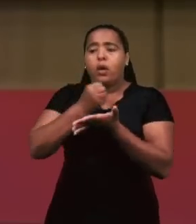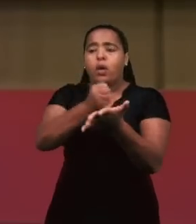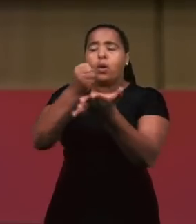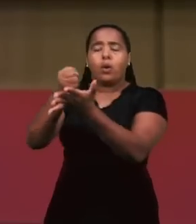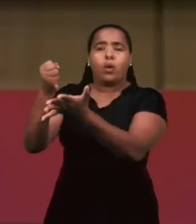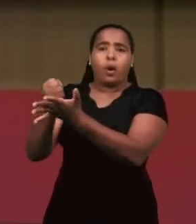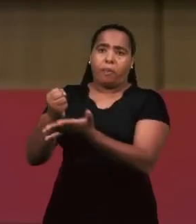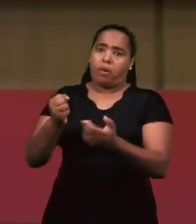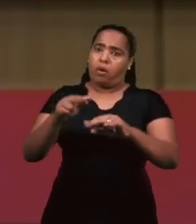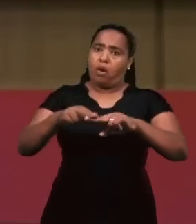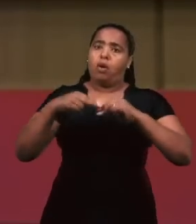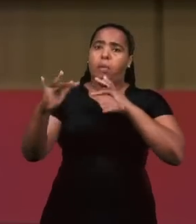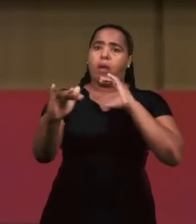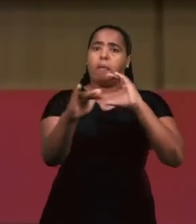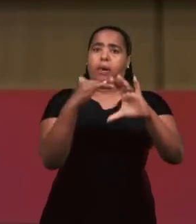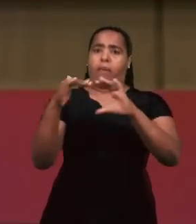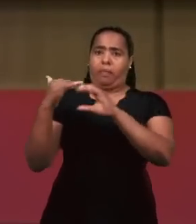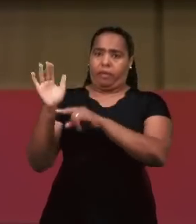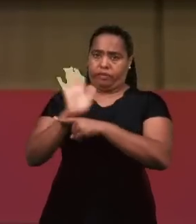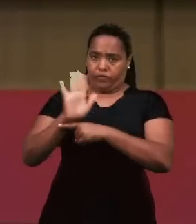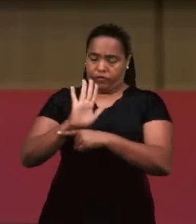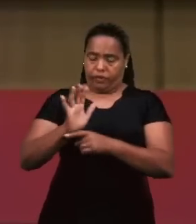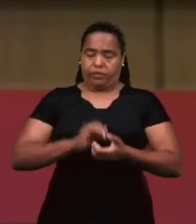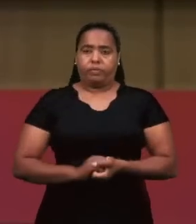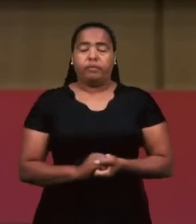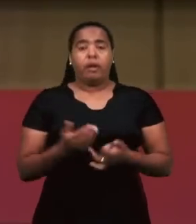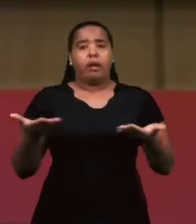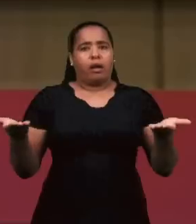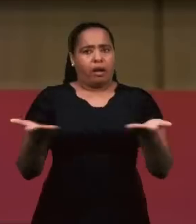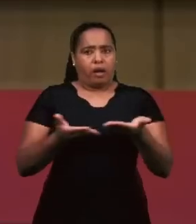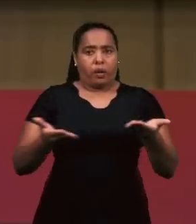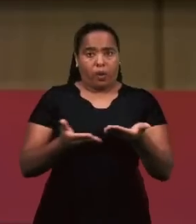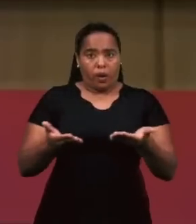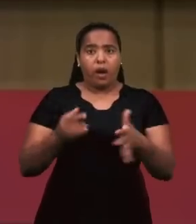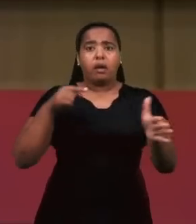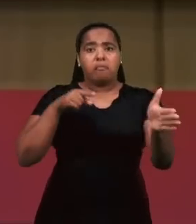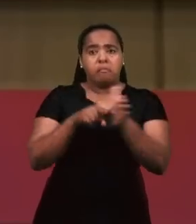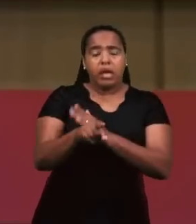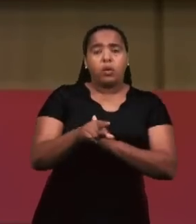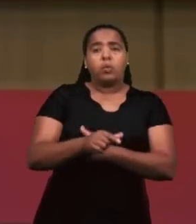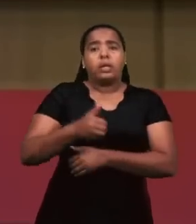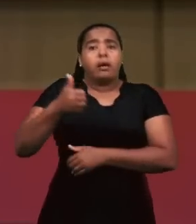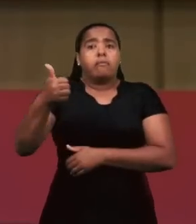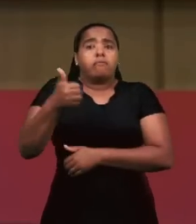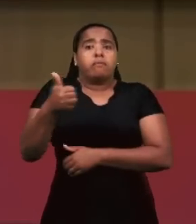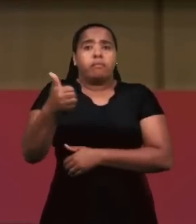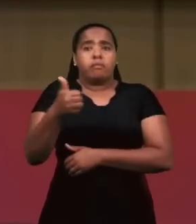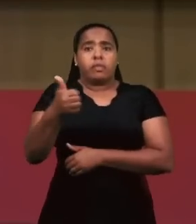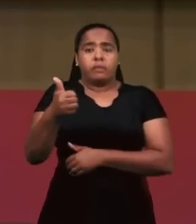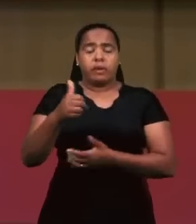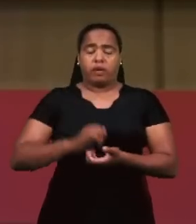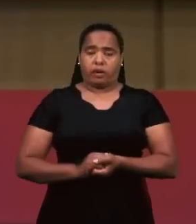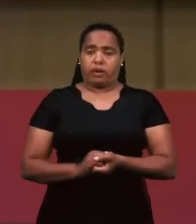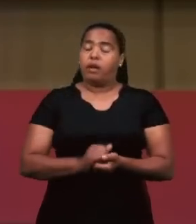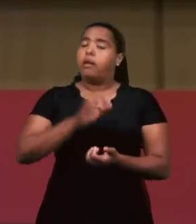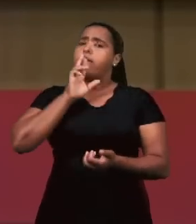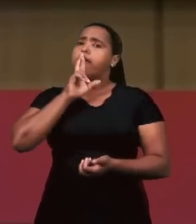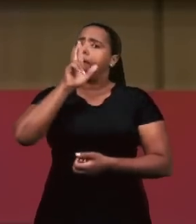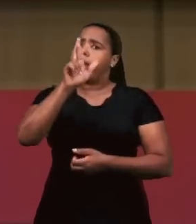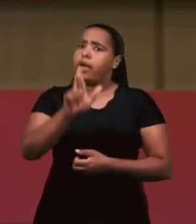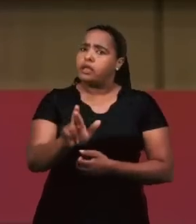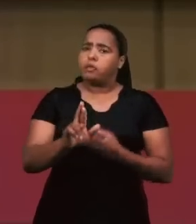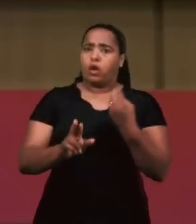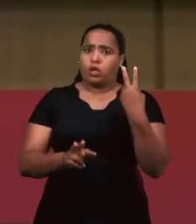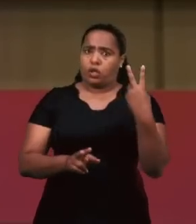do envio de vídeos. Mas vamos começar agora pela nossa primeira pergunta, na qual nós teremos duas respostas,